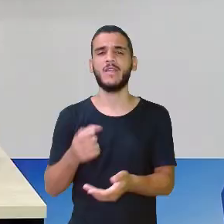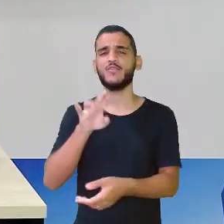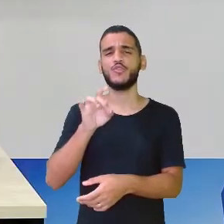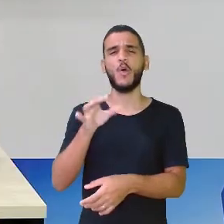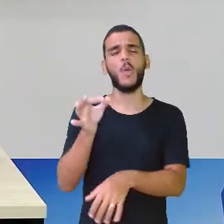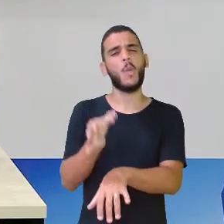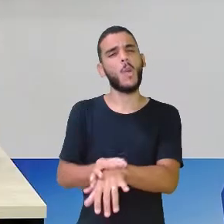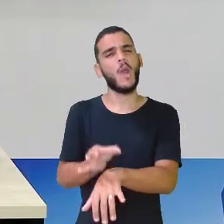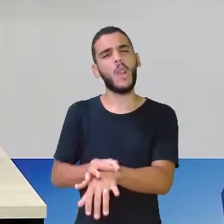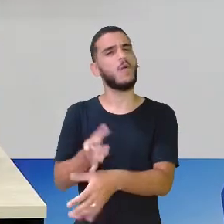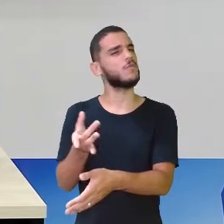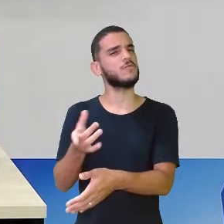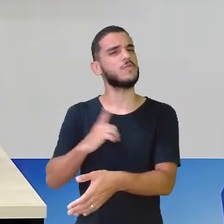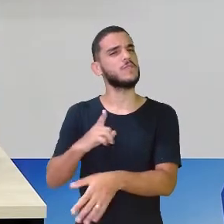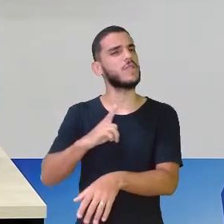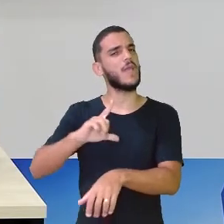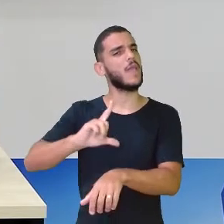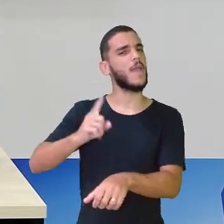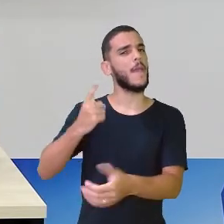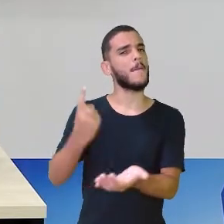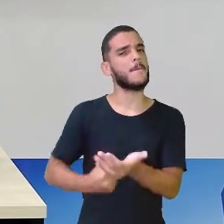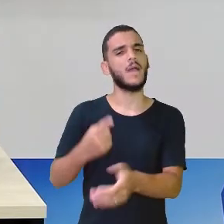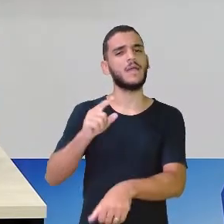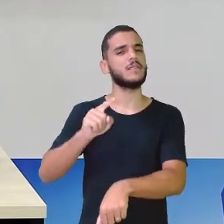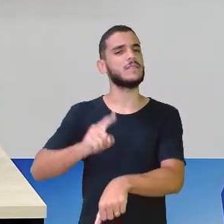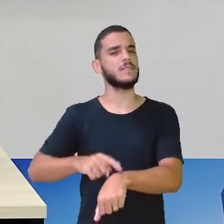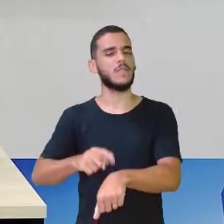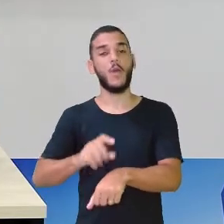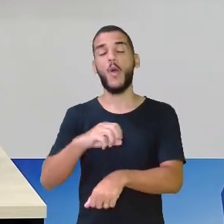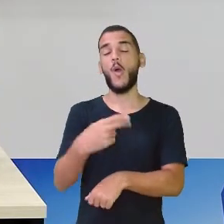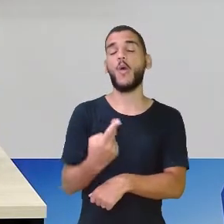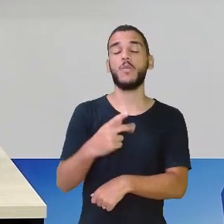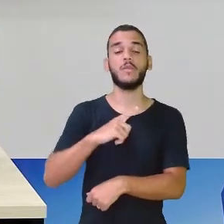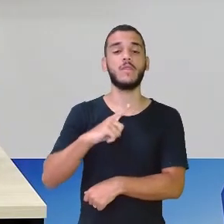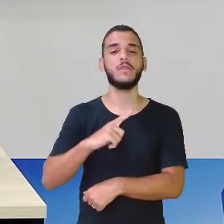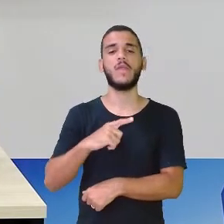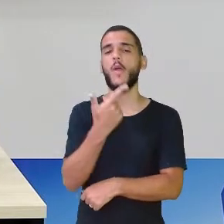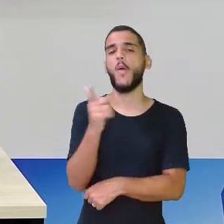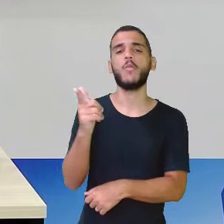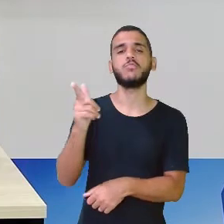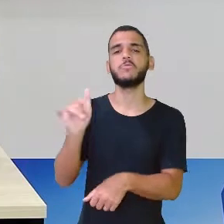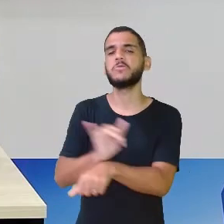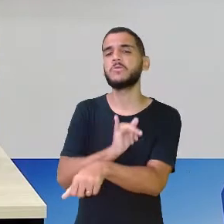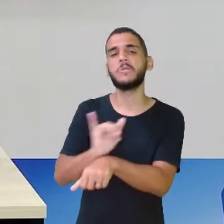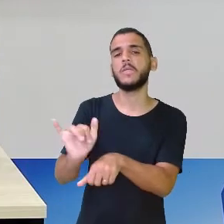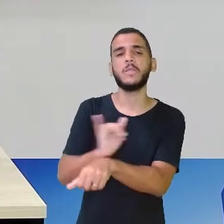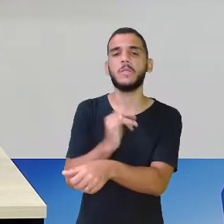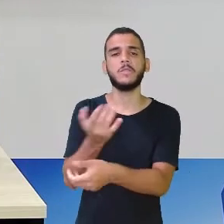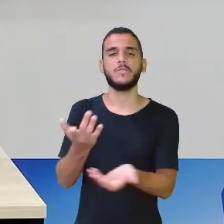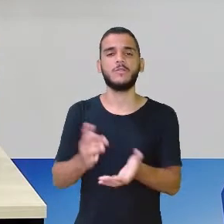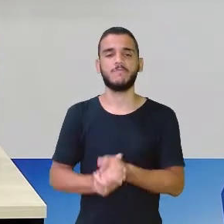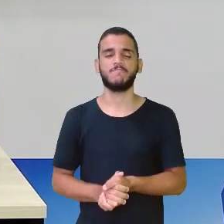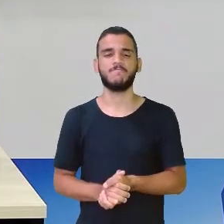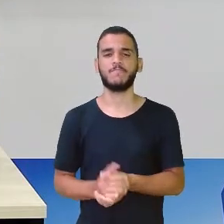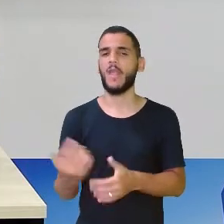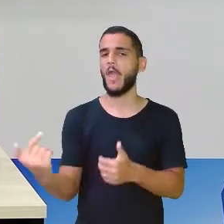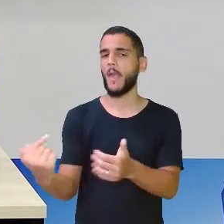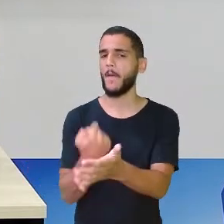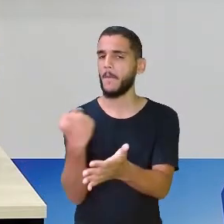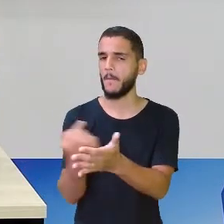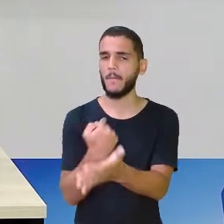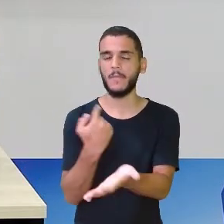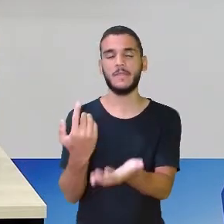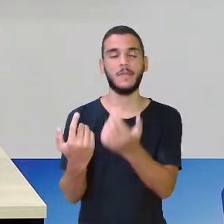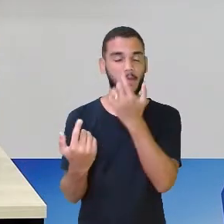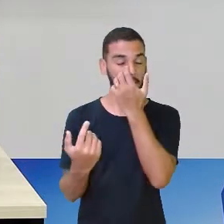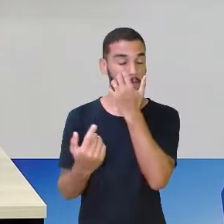relógio mede o tempo? Ou vocês têm aí outras alternativas pra mim? Vai dizendo, porque